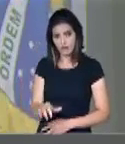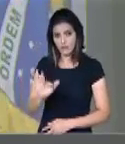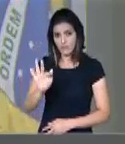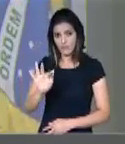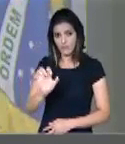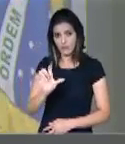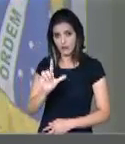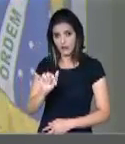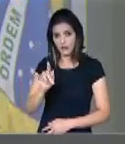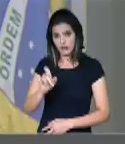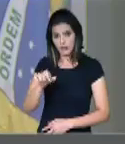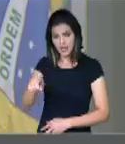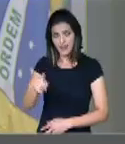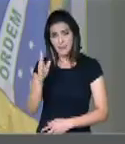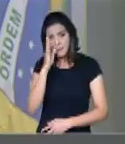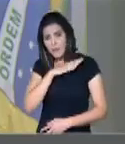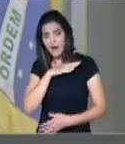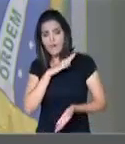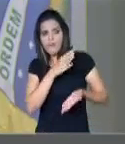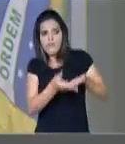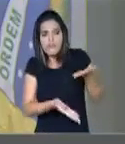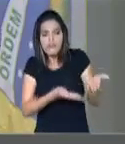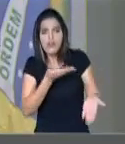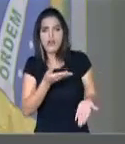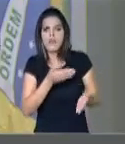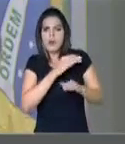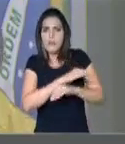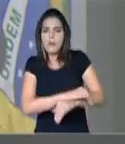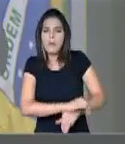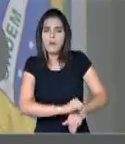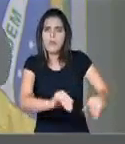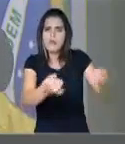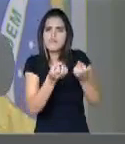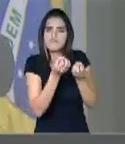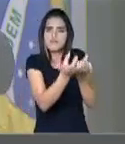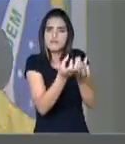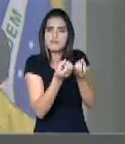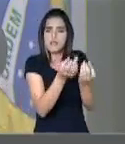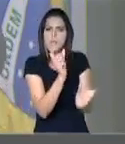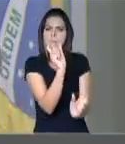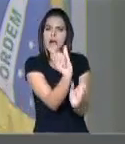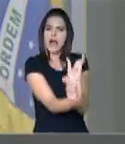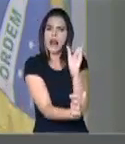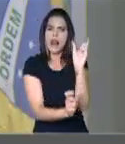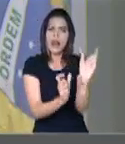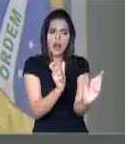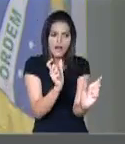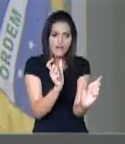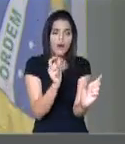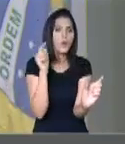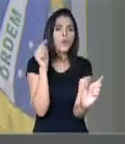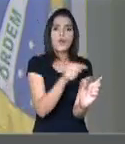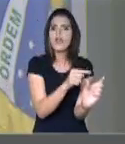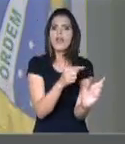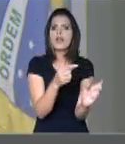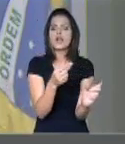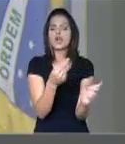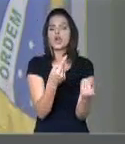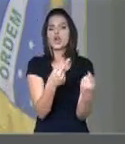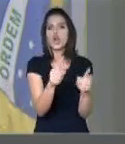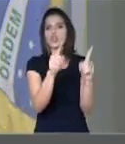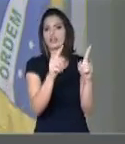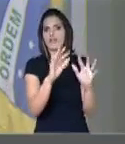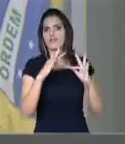moço tem gerado por propagar palavras contra a família